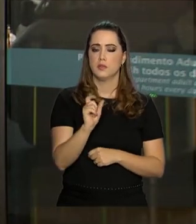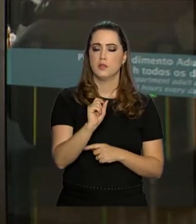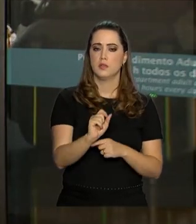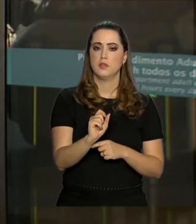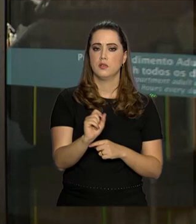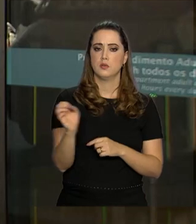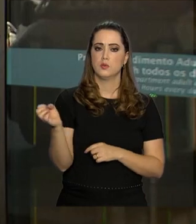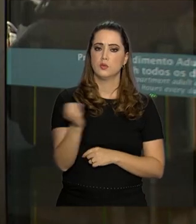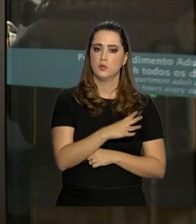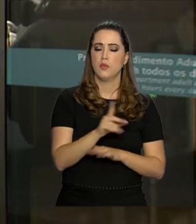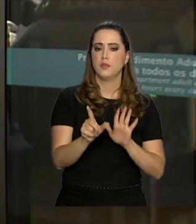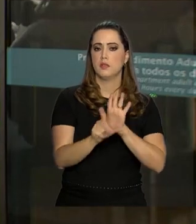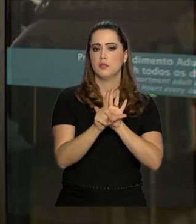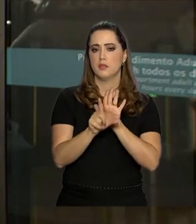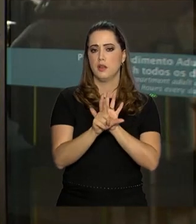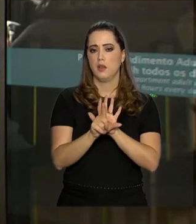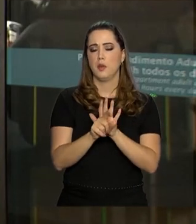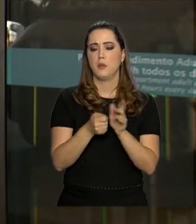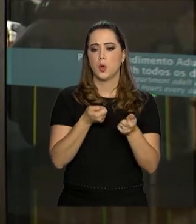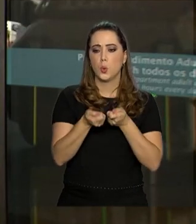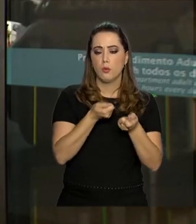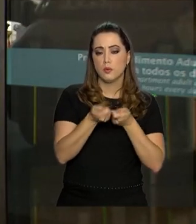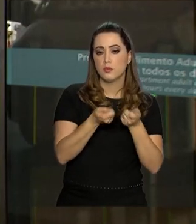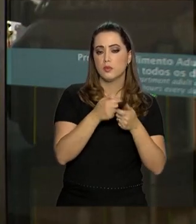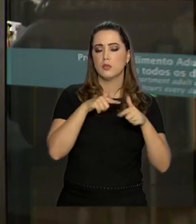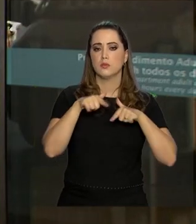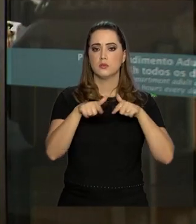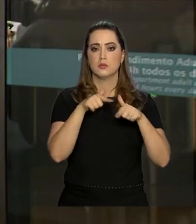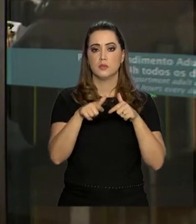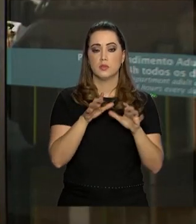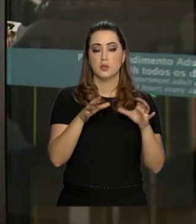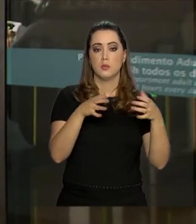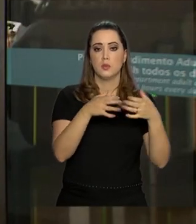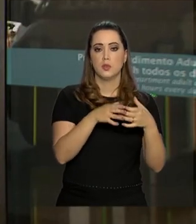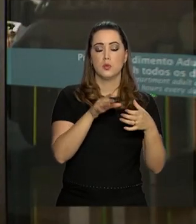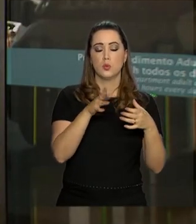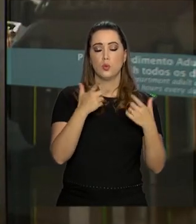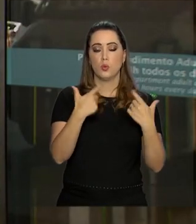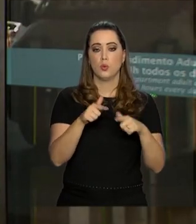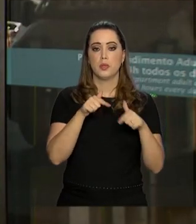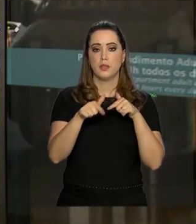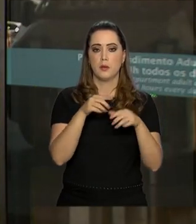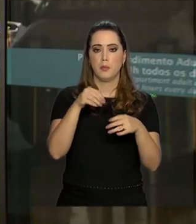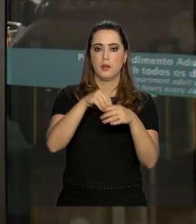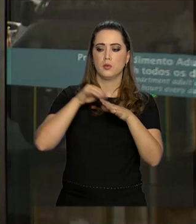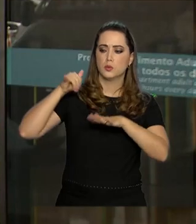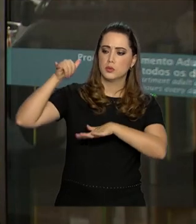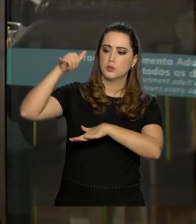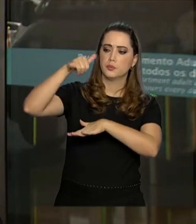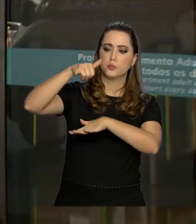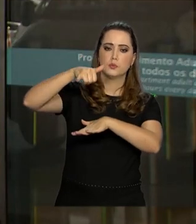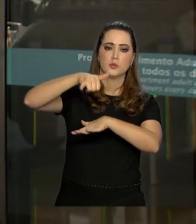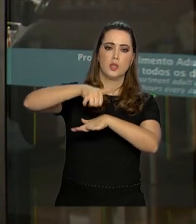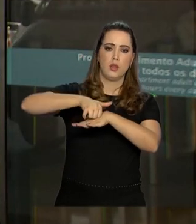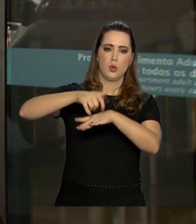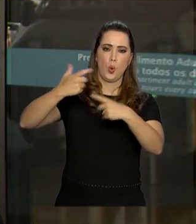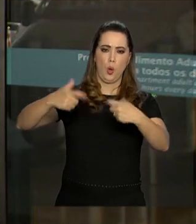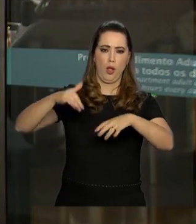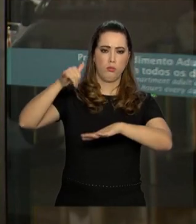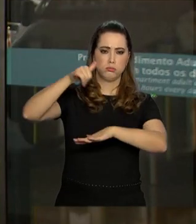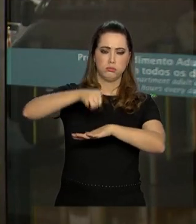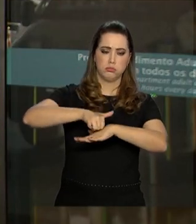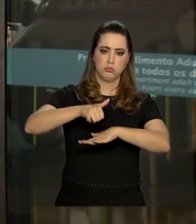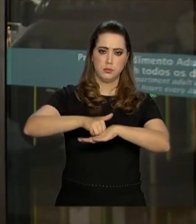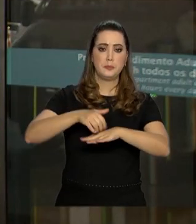de uma nova lei para disciplinar a atividade de agentes aeroportuários Esta conversa está ocorrendo